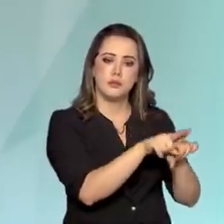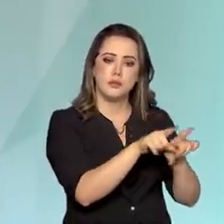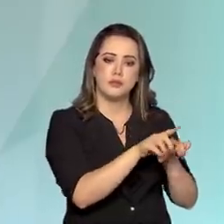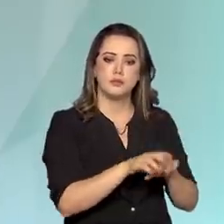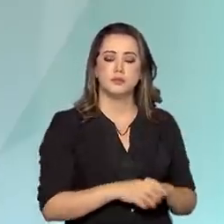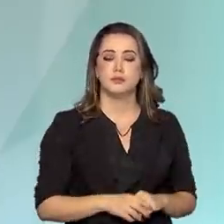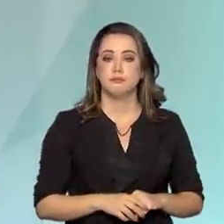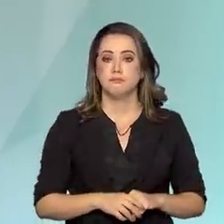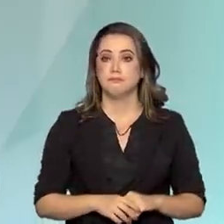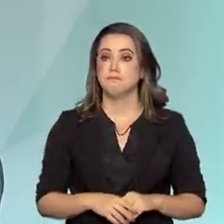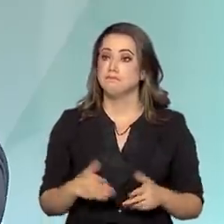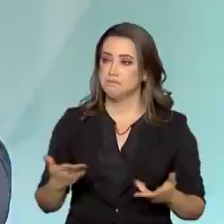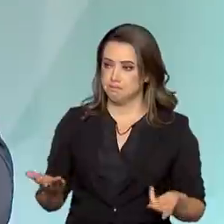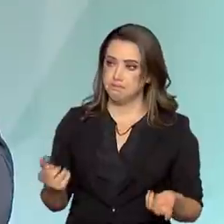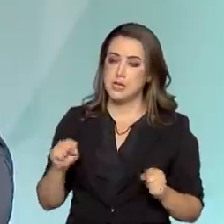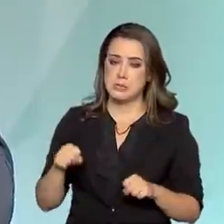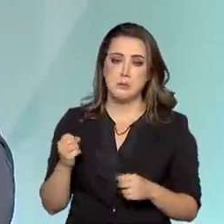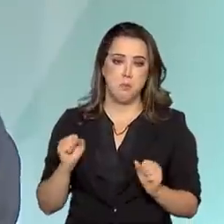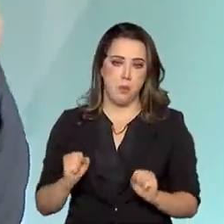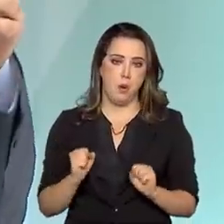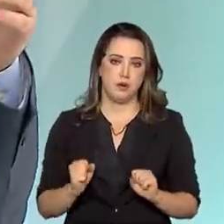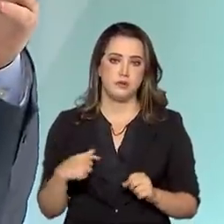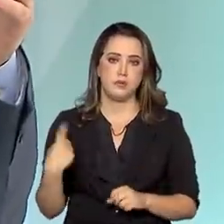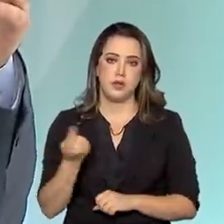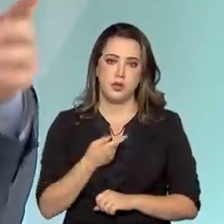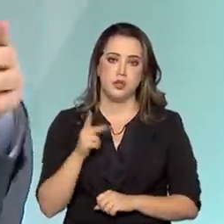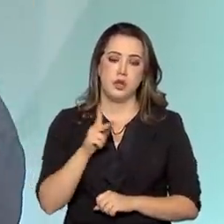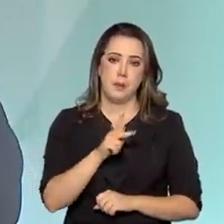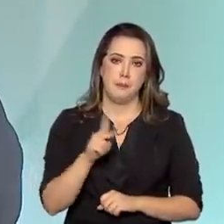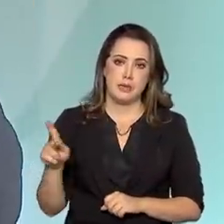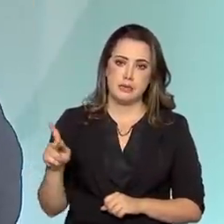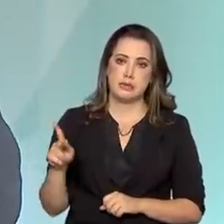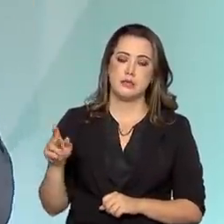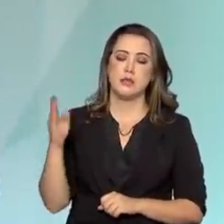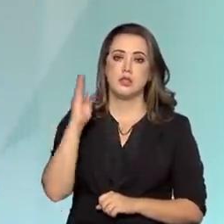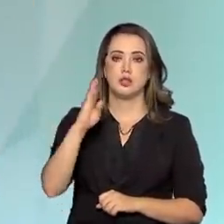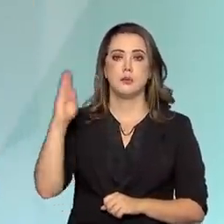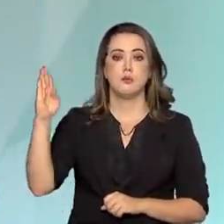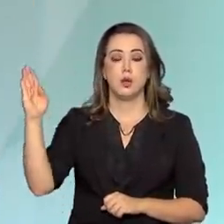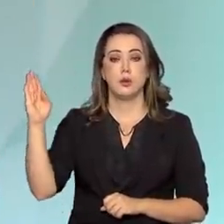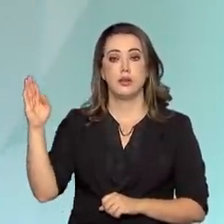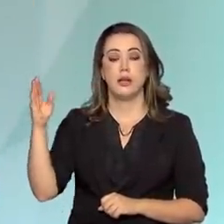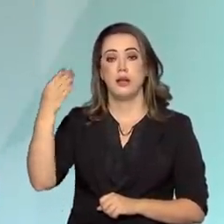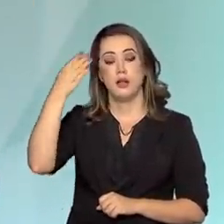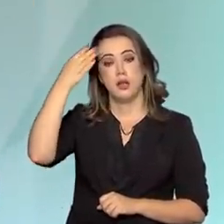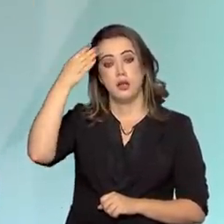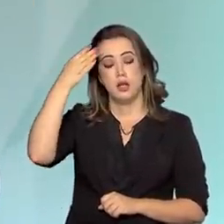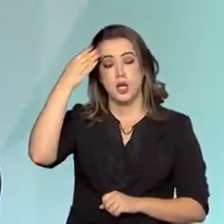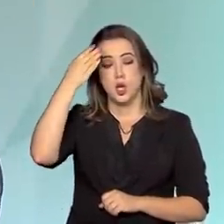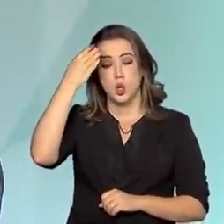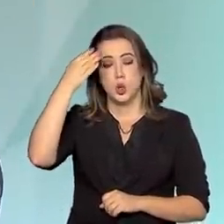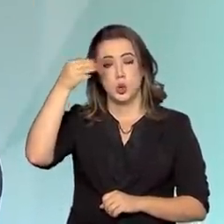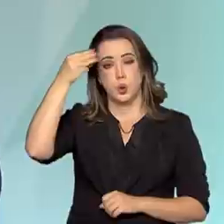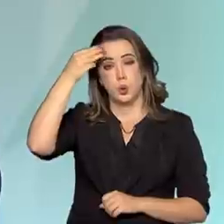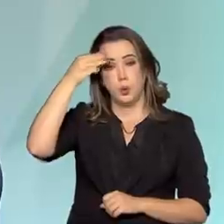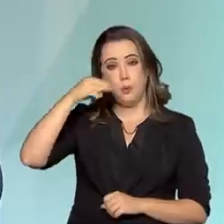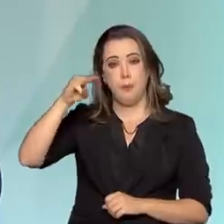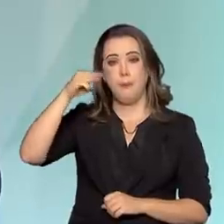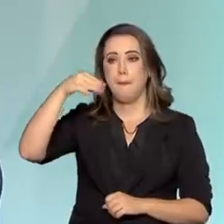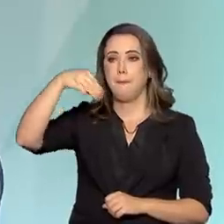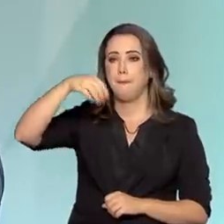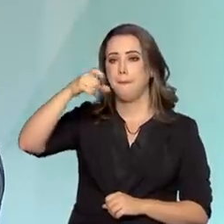por exemplo, estive em contato com os presidentes da Biblioteca do México, da Biblioteca do Peru, justamente trocando